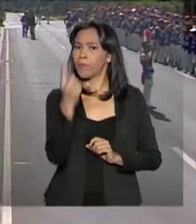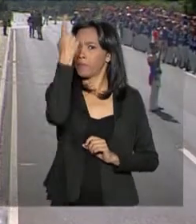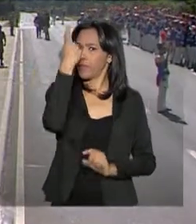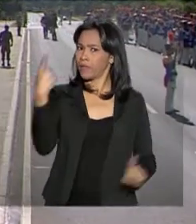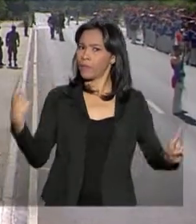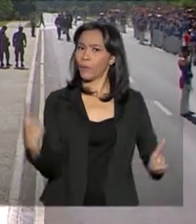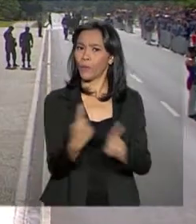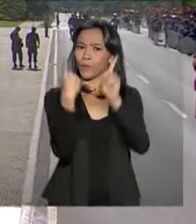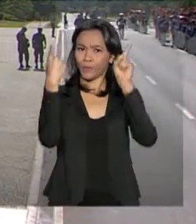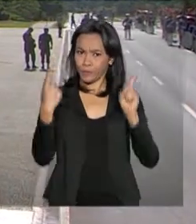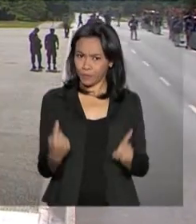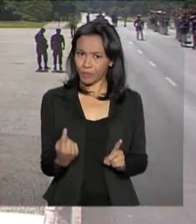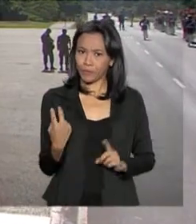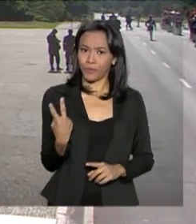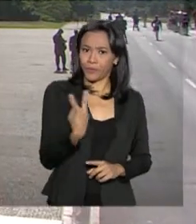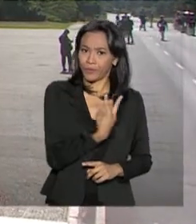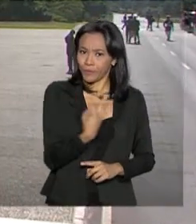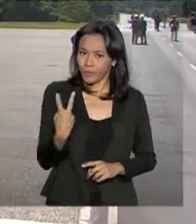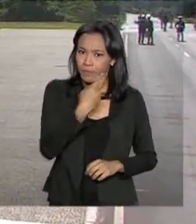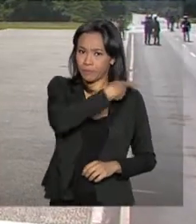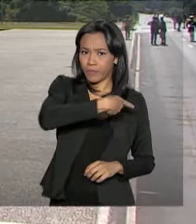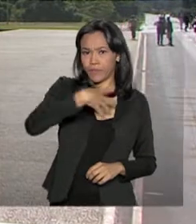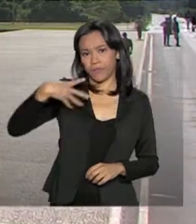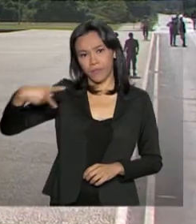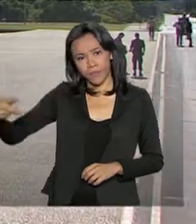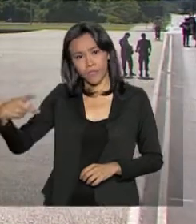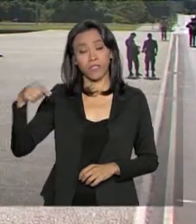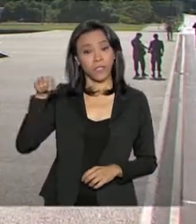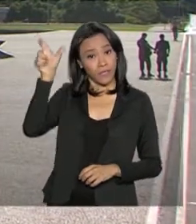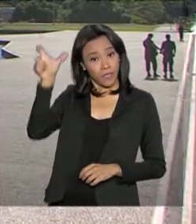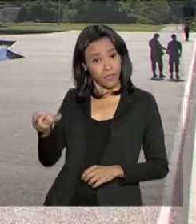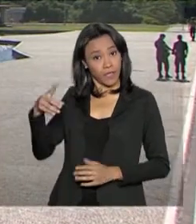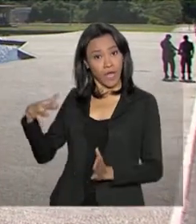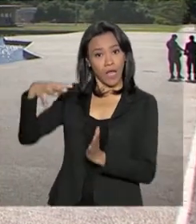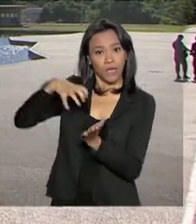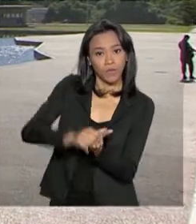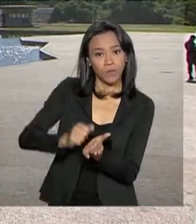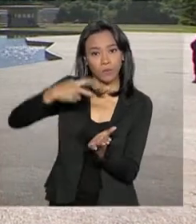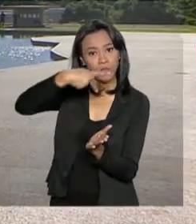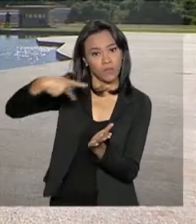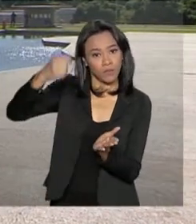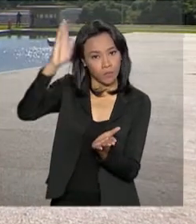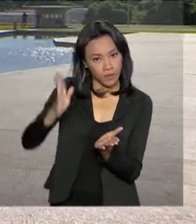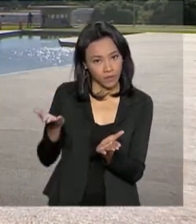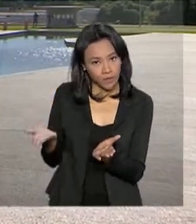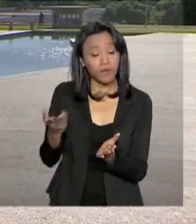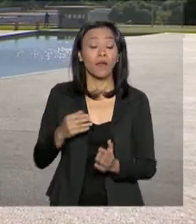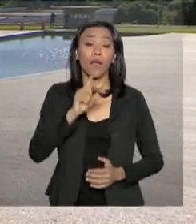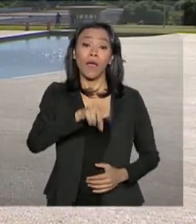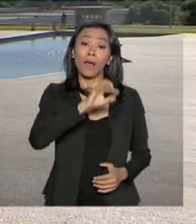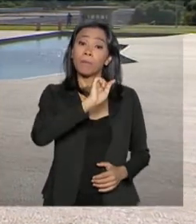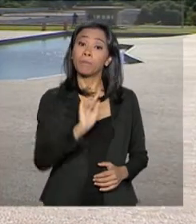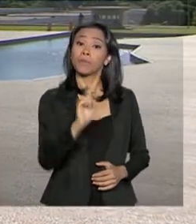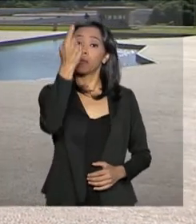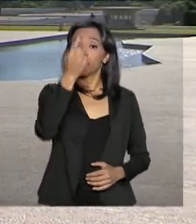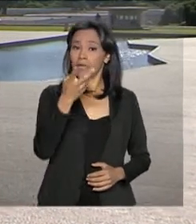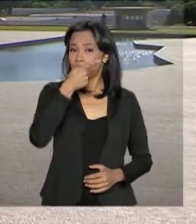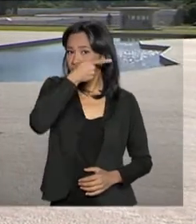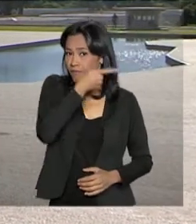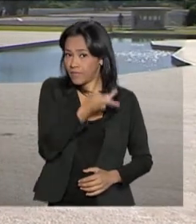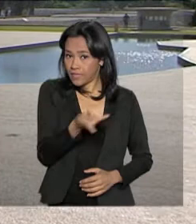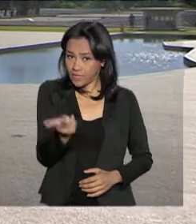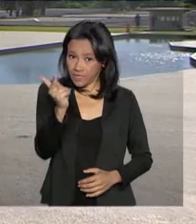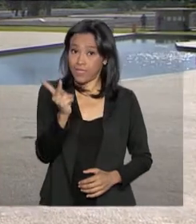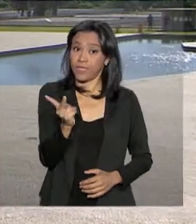dos dois chefes de Estado desde que Jair Bolsonaro assumiu a presidência. E é também a primeira visita oficial de um